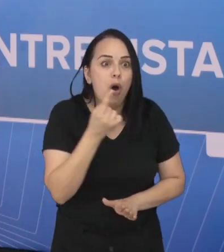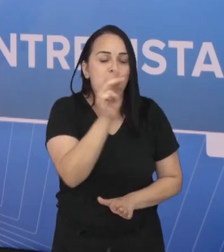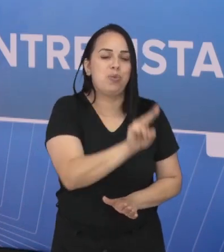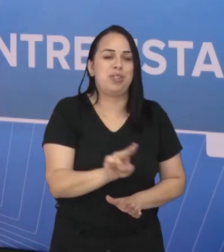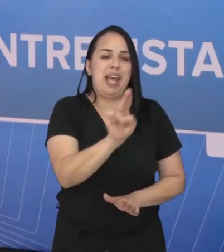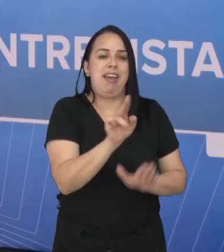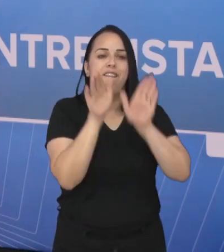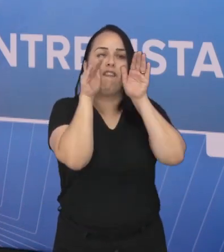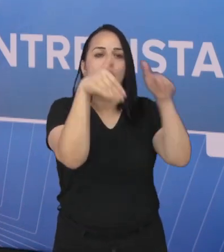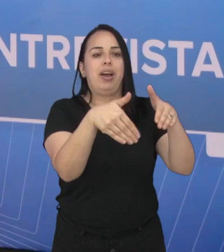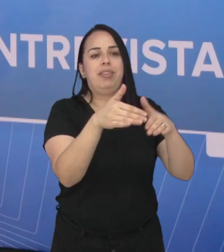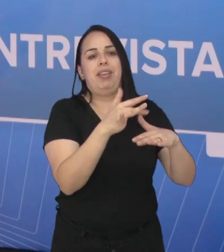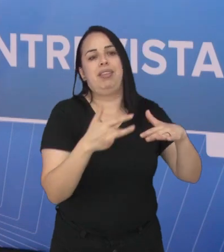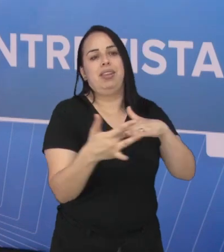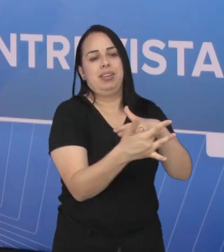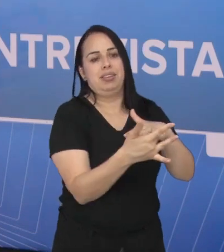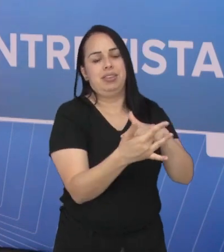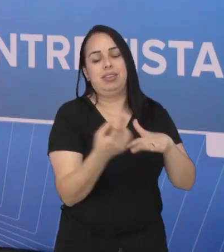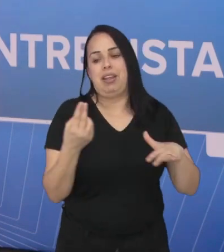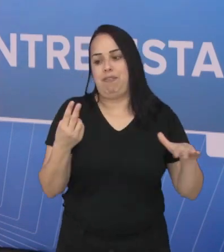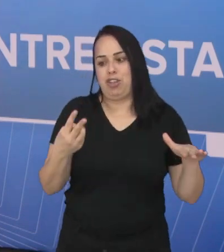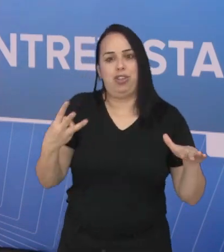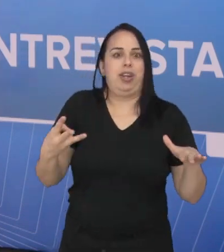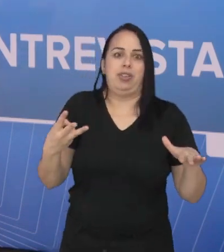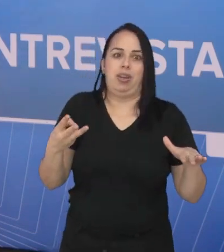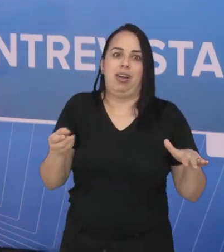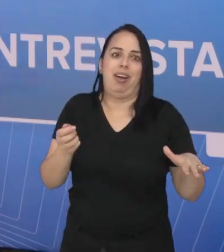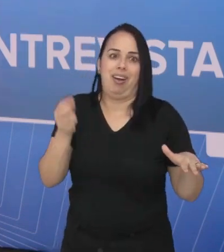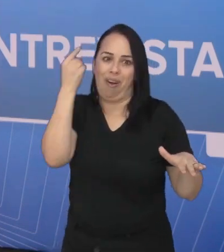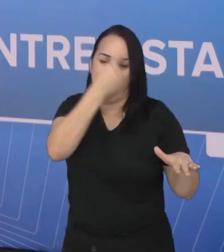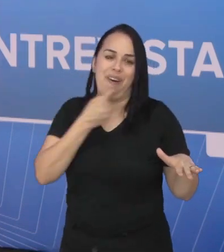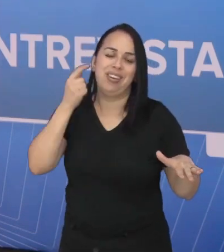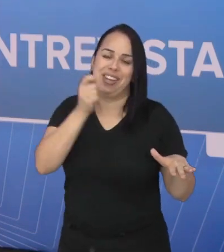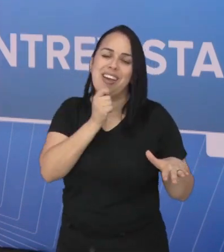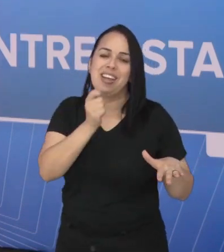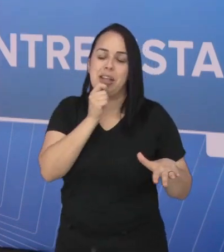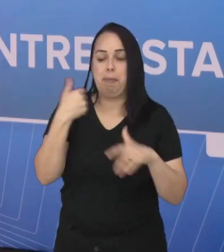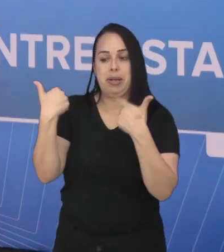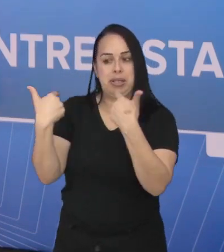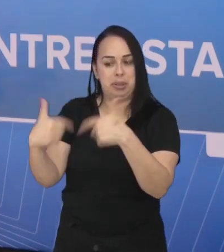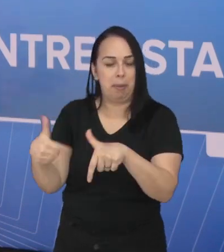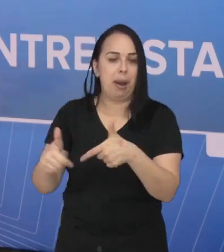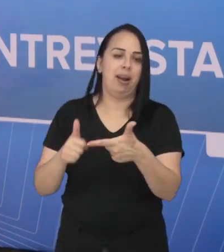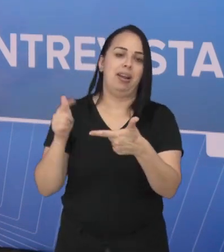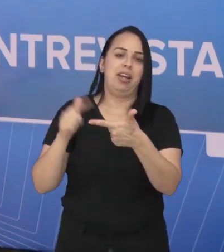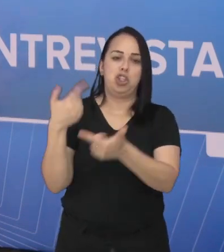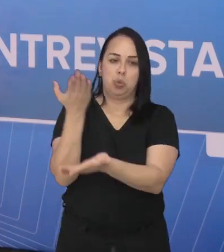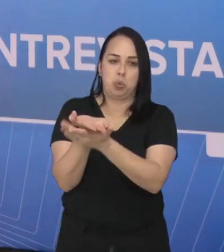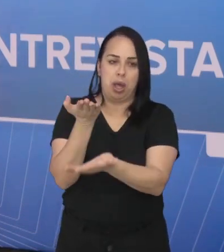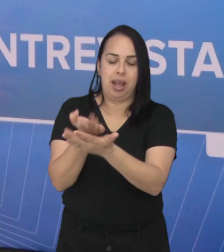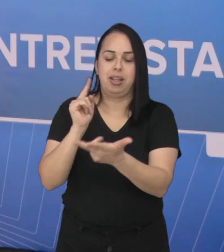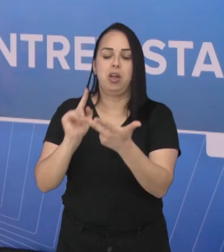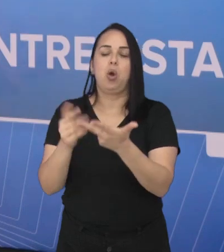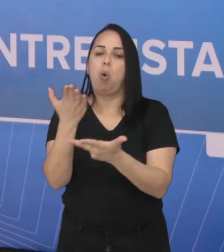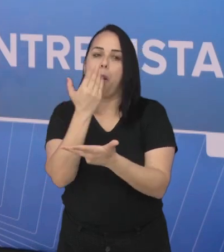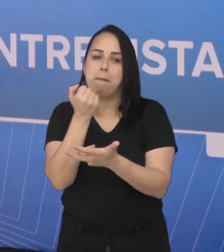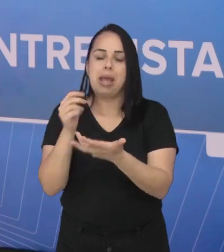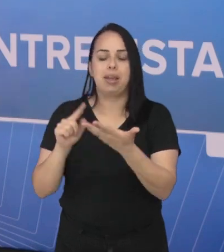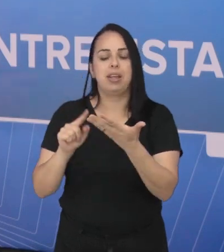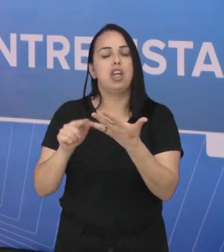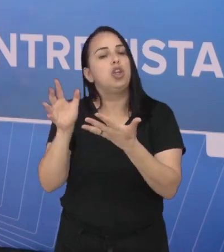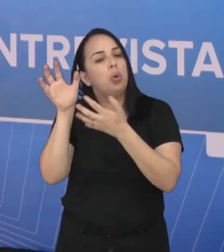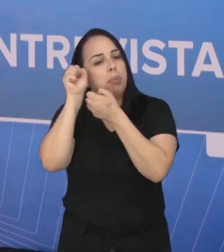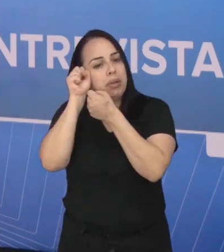eu já gastei uma hora só com essa rede social, sobrou 23 horas. Com essas 23 horas eu preciso trabalhar, eu preciso